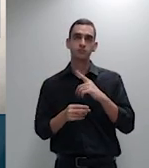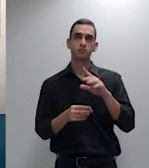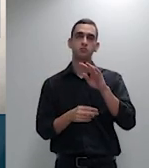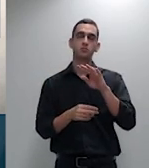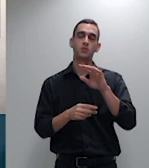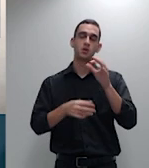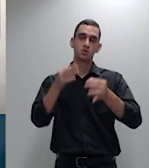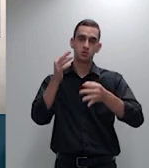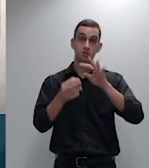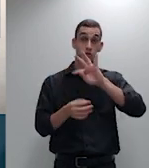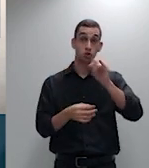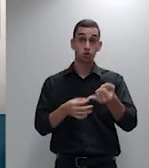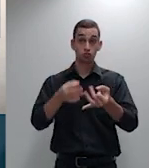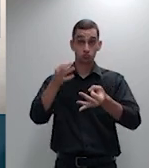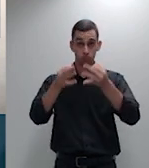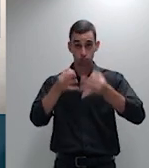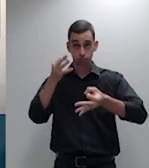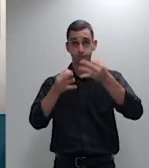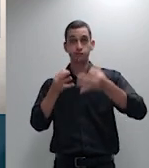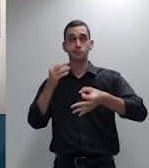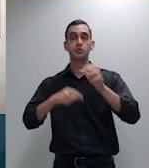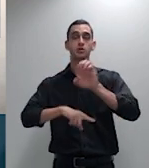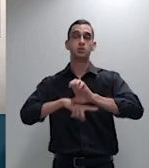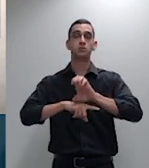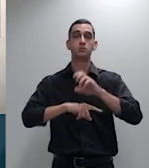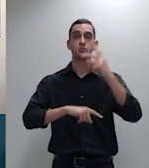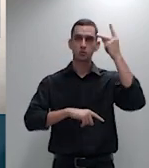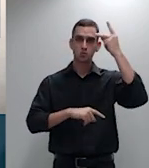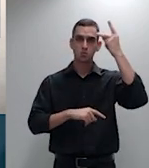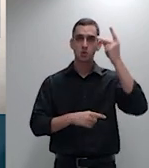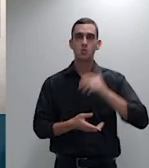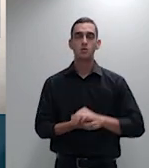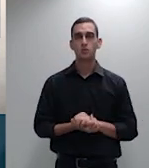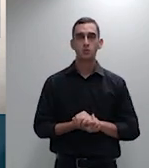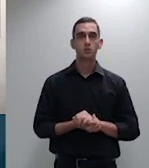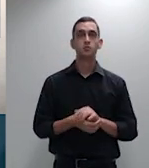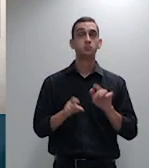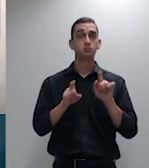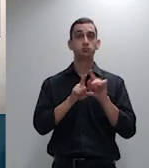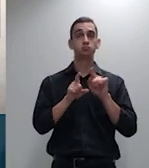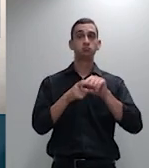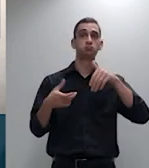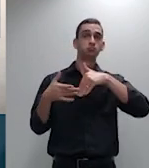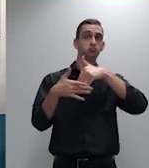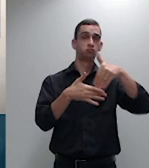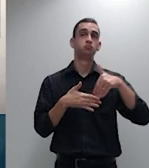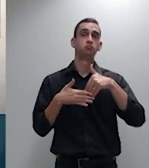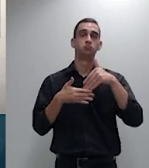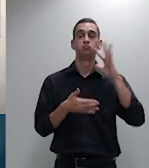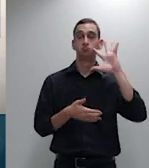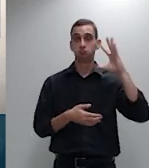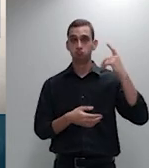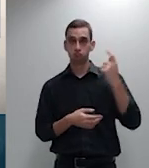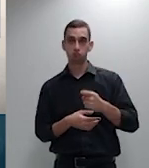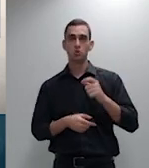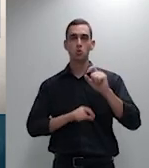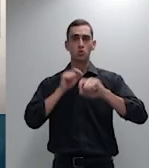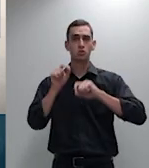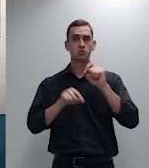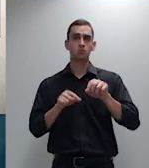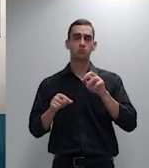parte vinculativa do acórdão refiro-me a uma passagem do resto 1.568